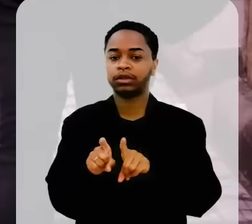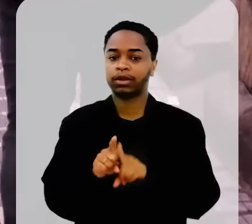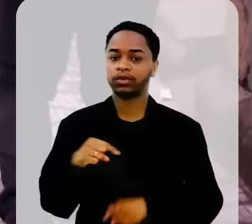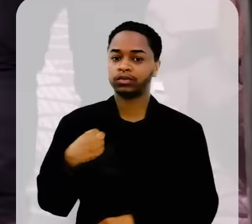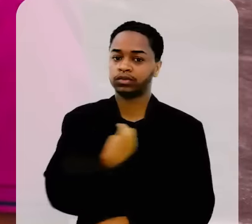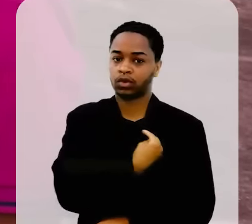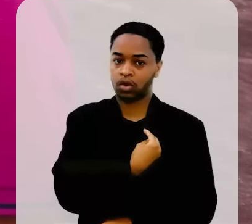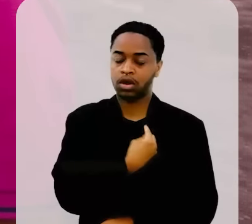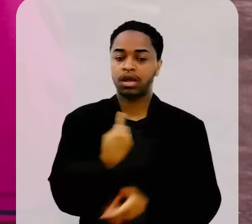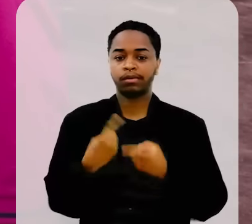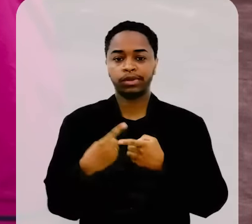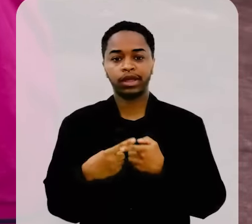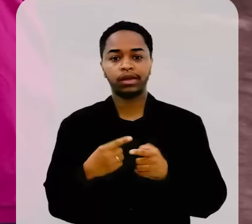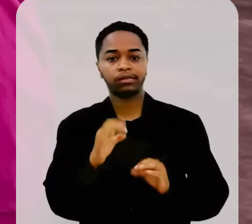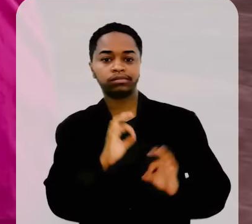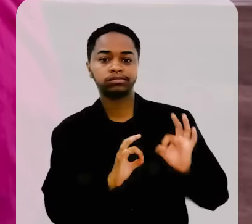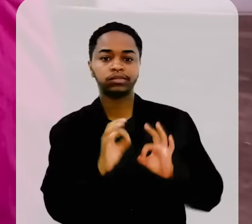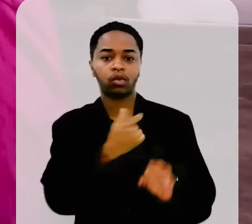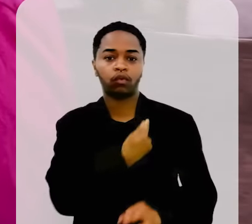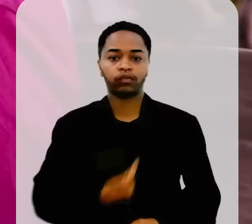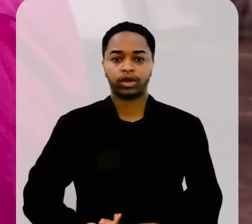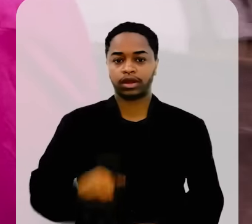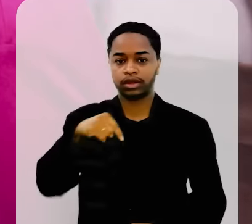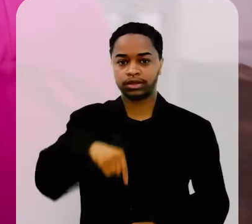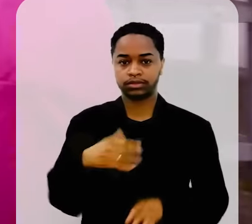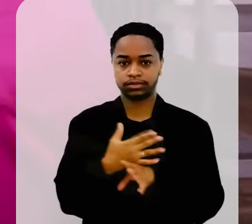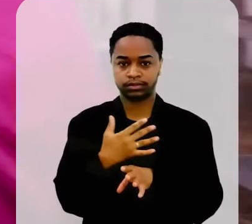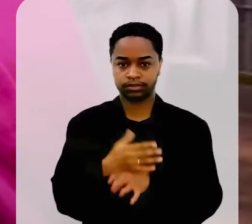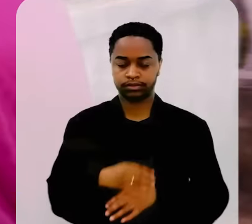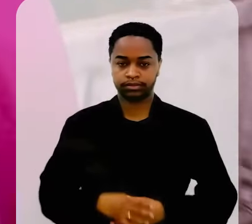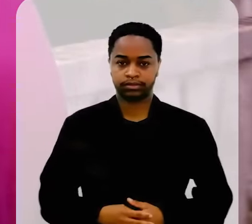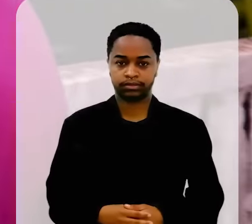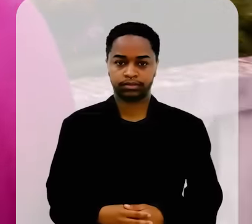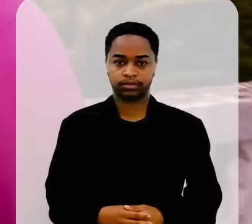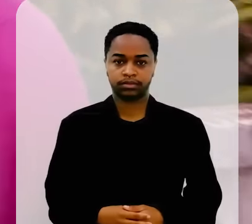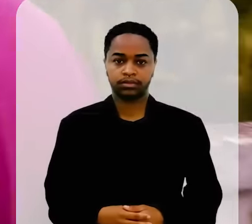da população, como nós que governamos o nosso município.